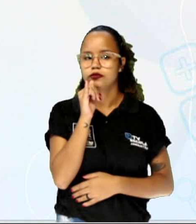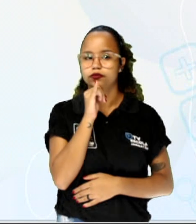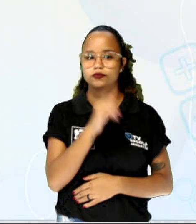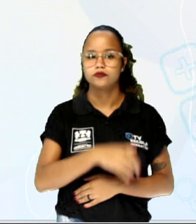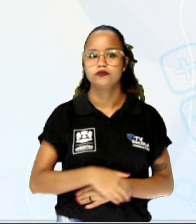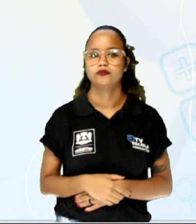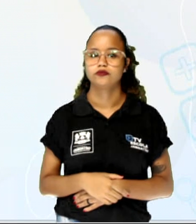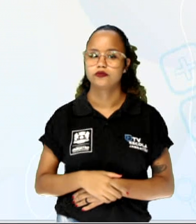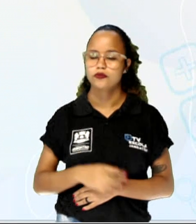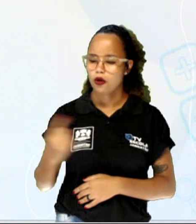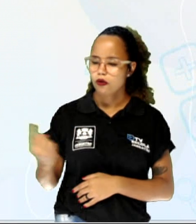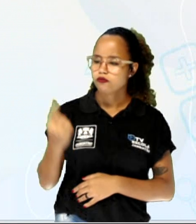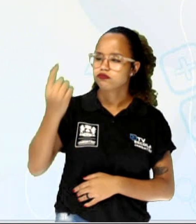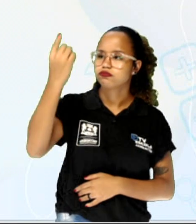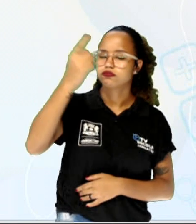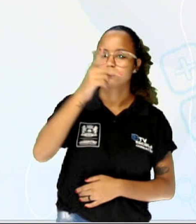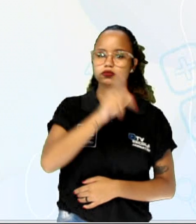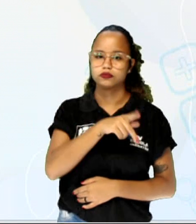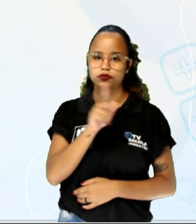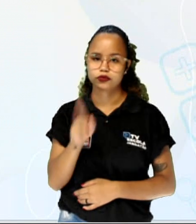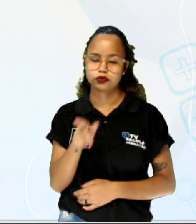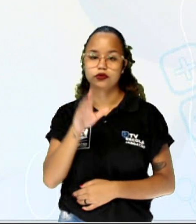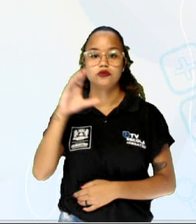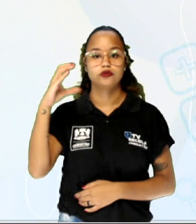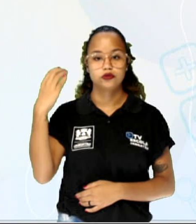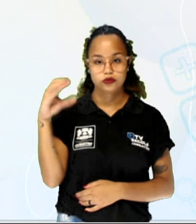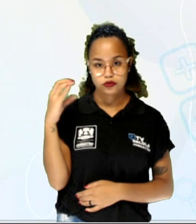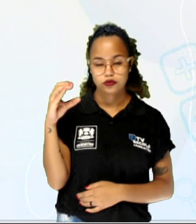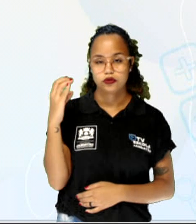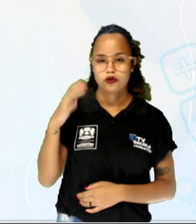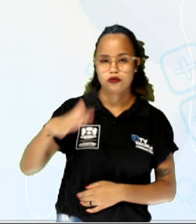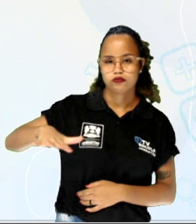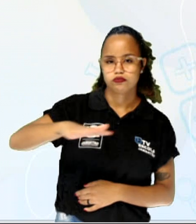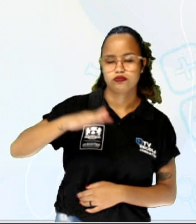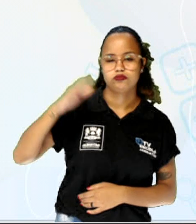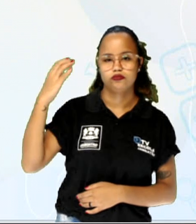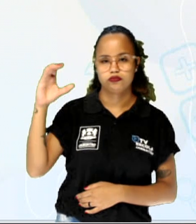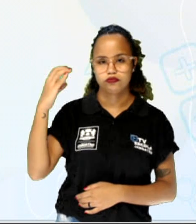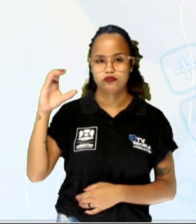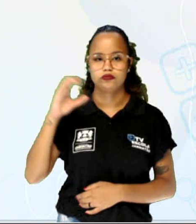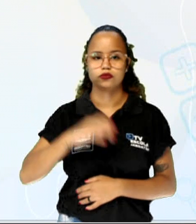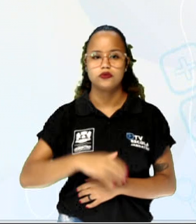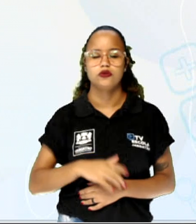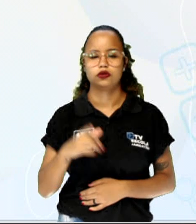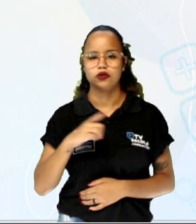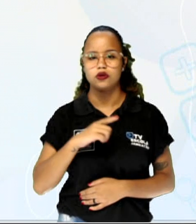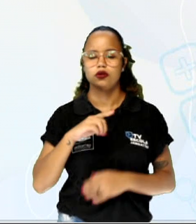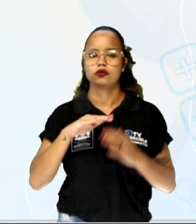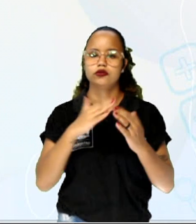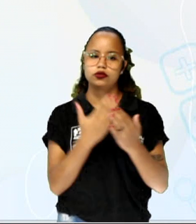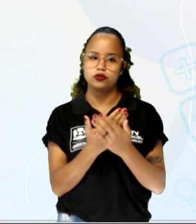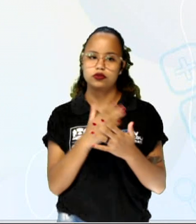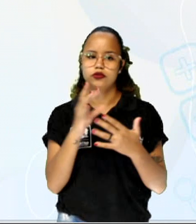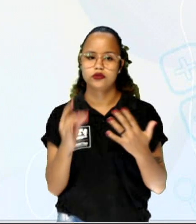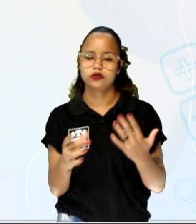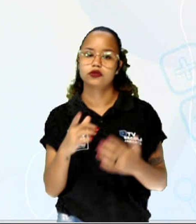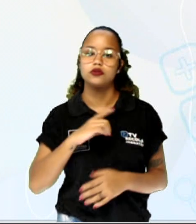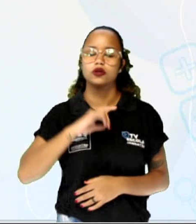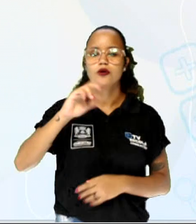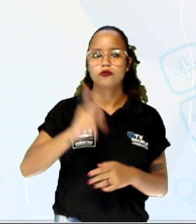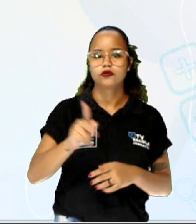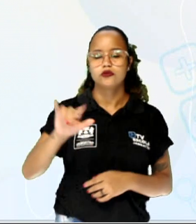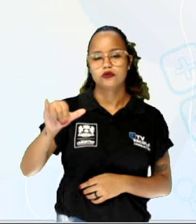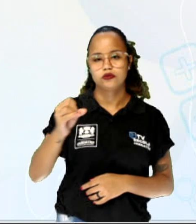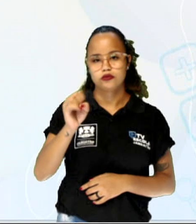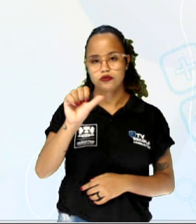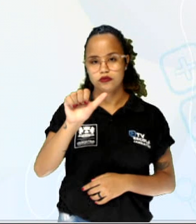A altura dos professores de ciências, da área de ciências da natureza em uma escola foi listada a seguir. Então a gente tem o professor José